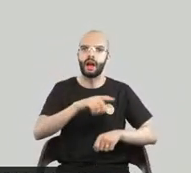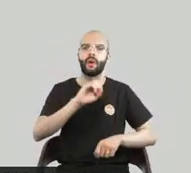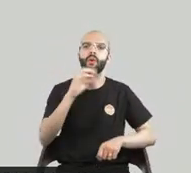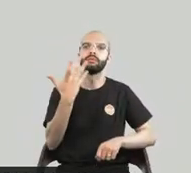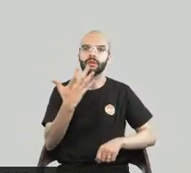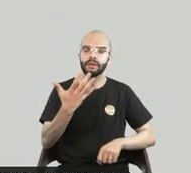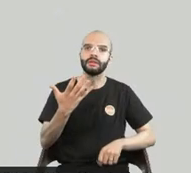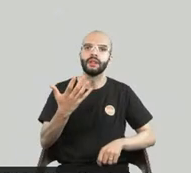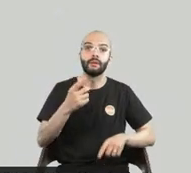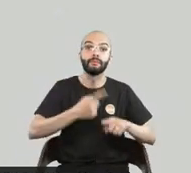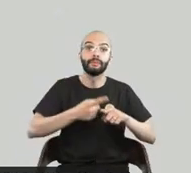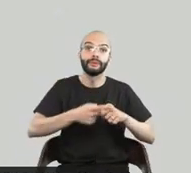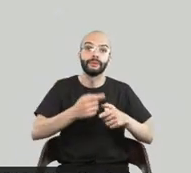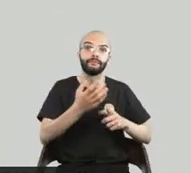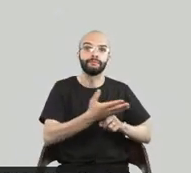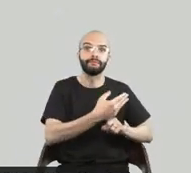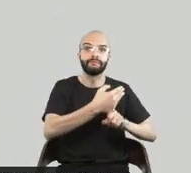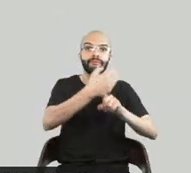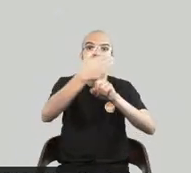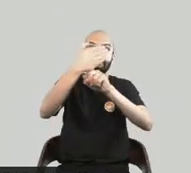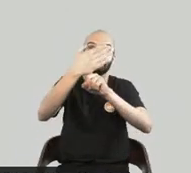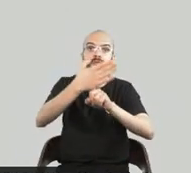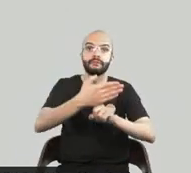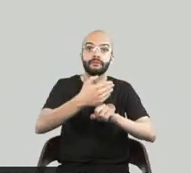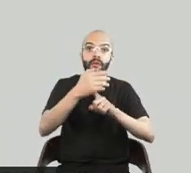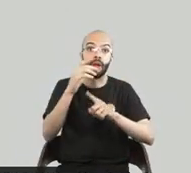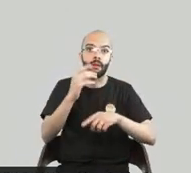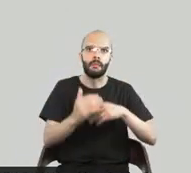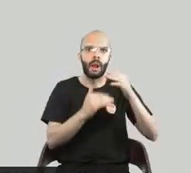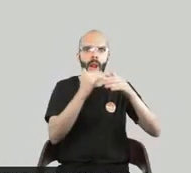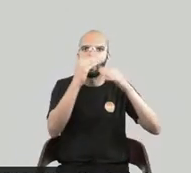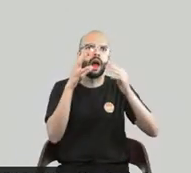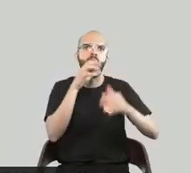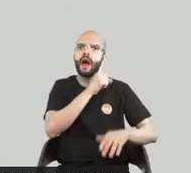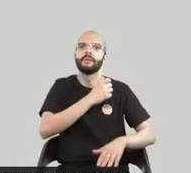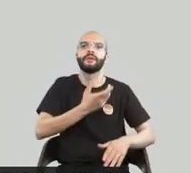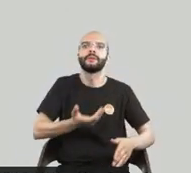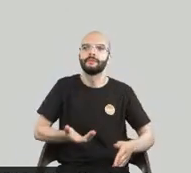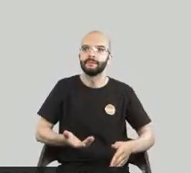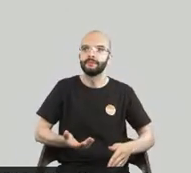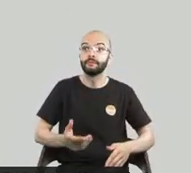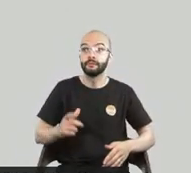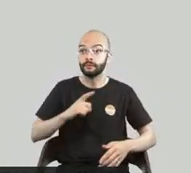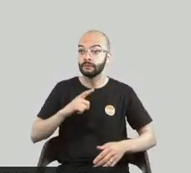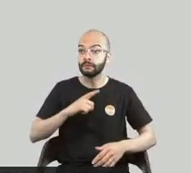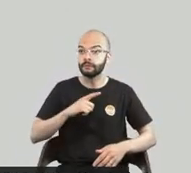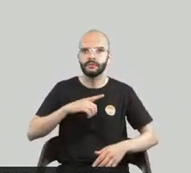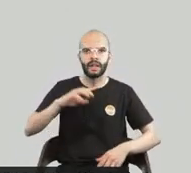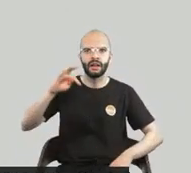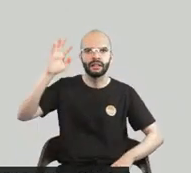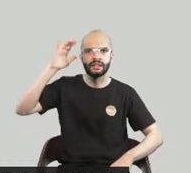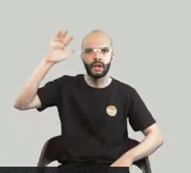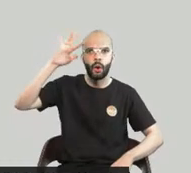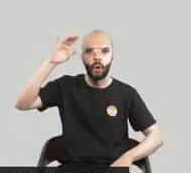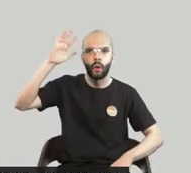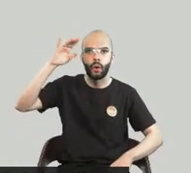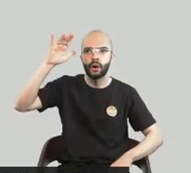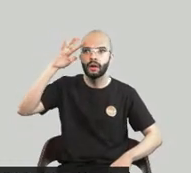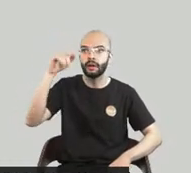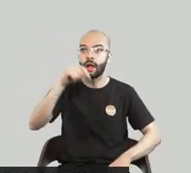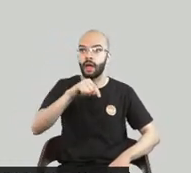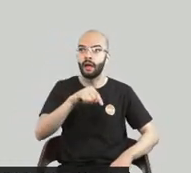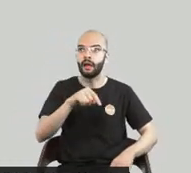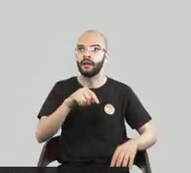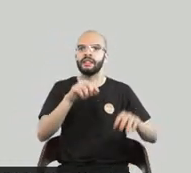uma teoria da conspiração já rolando dizendo que as vozes dos assistentes